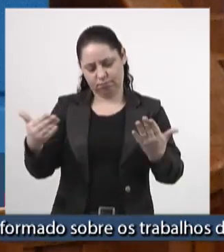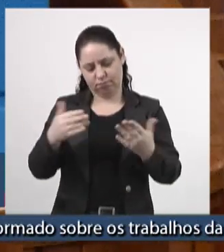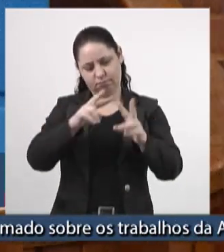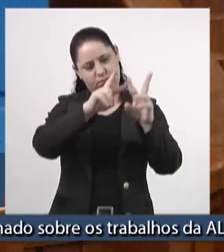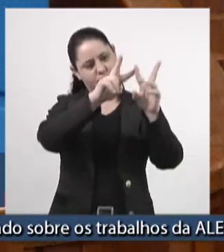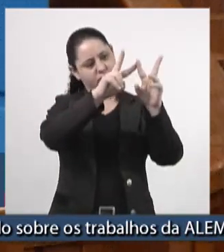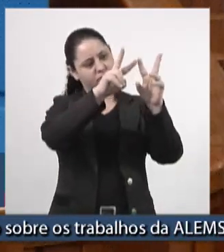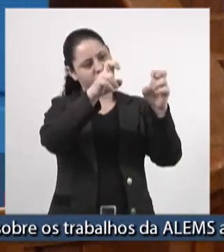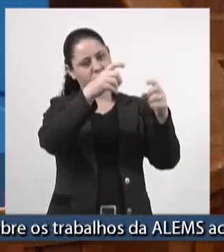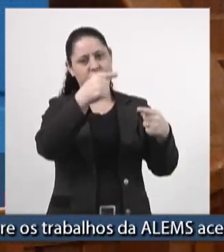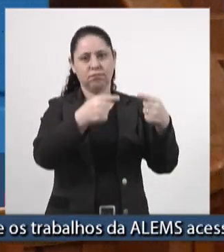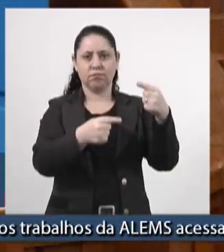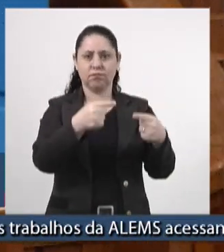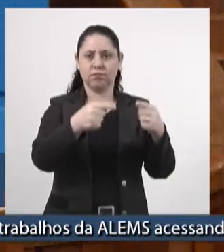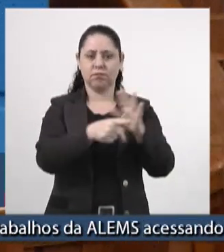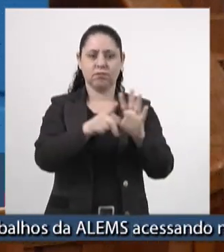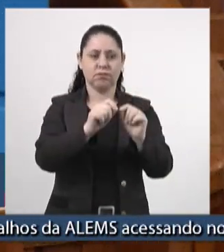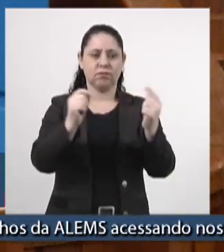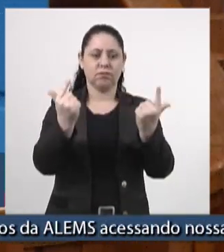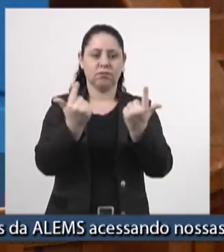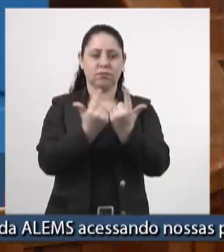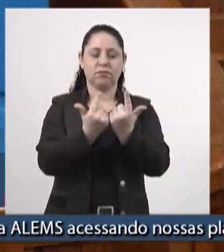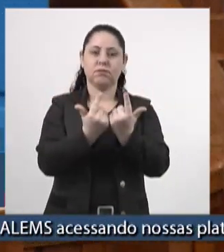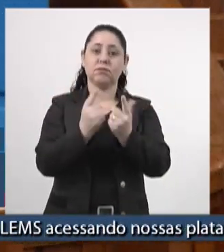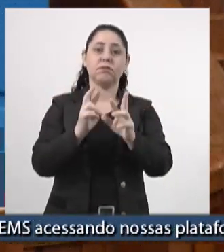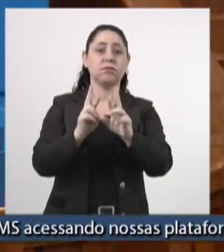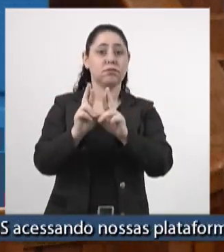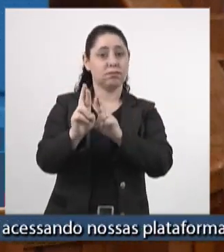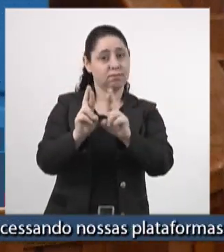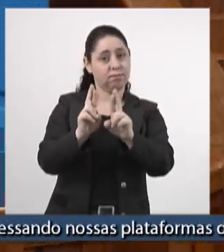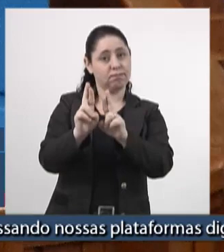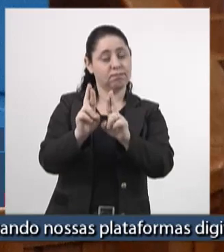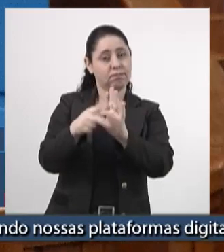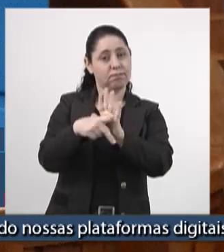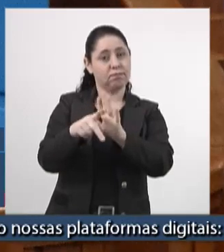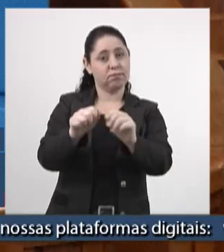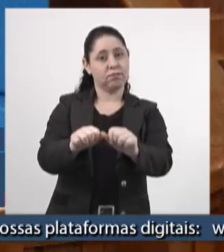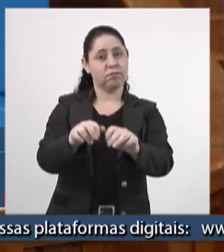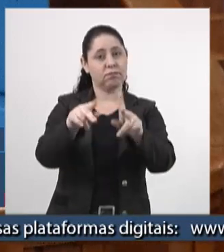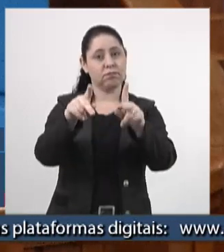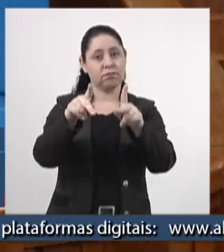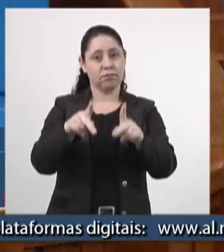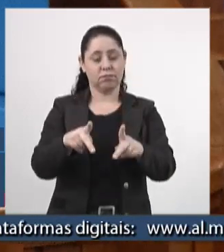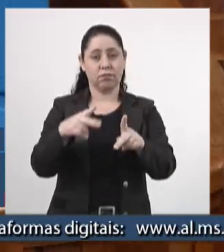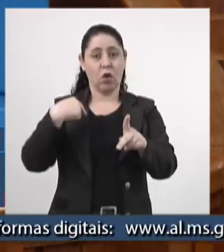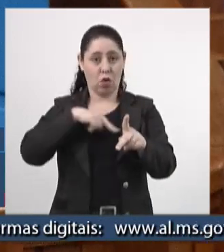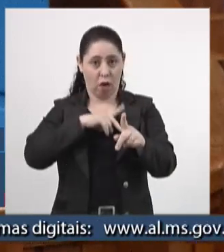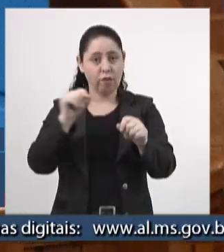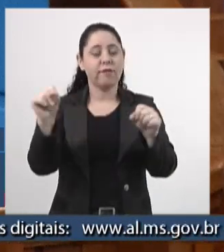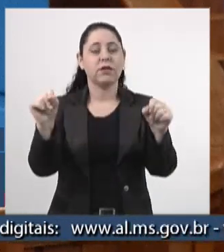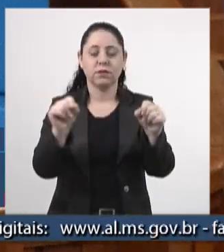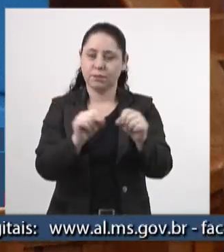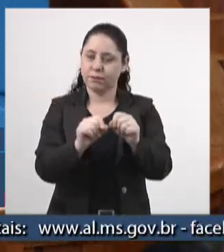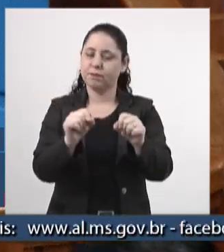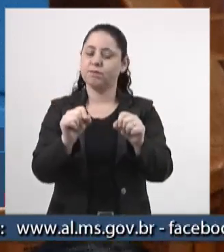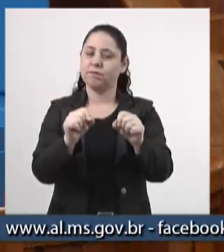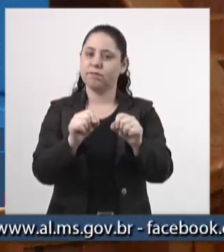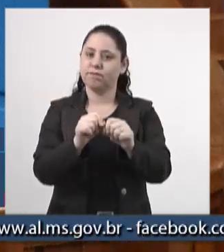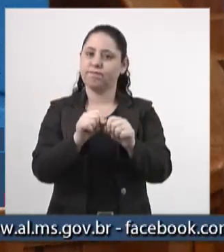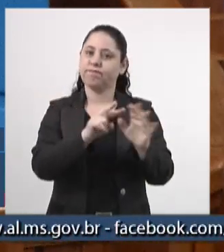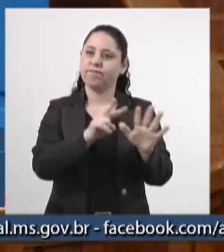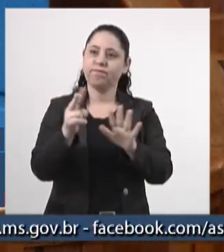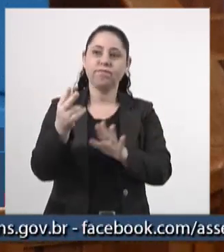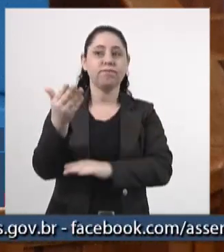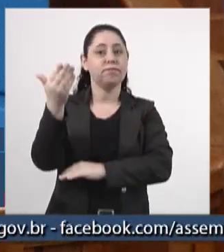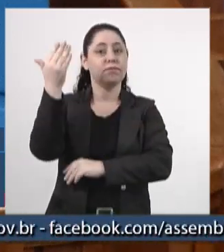tema para debate dessa Assembleia Legislativa com relação às audiências públicas que nós fizemos na semana